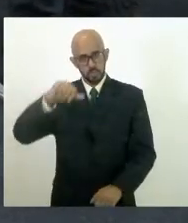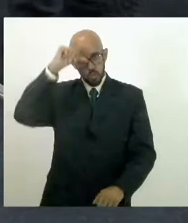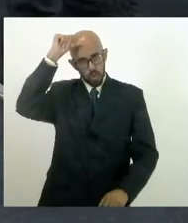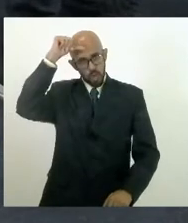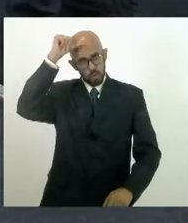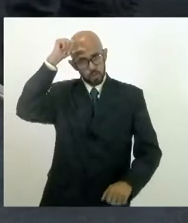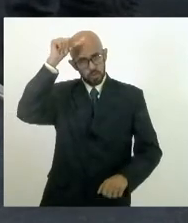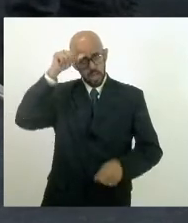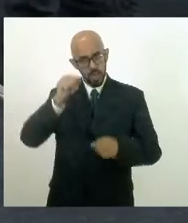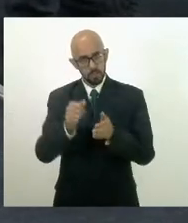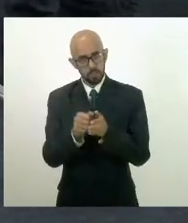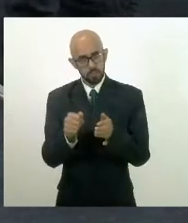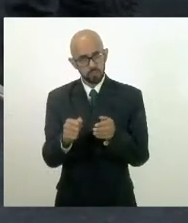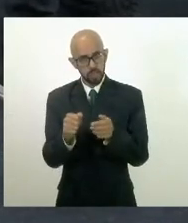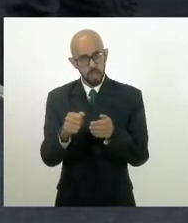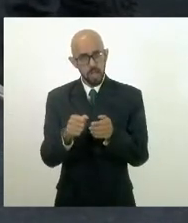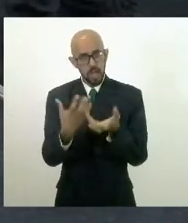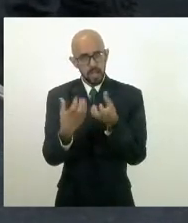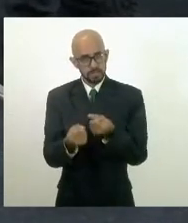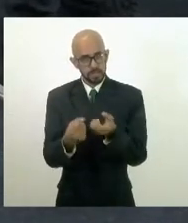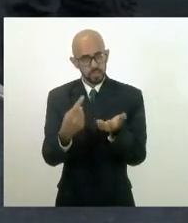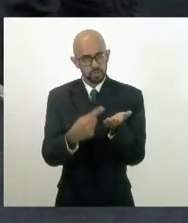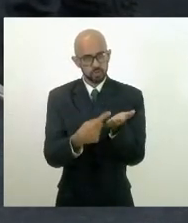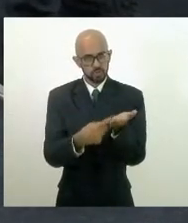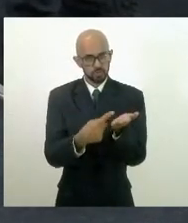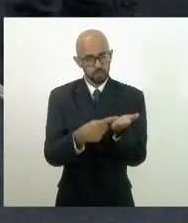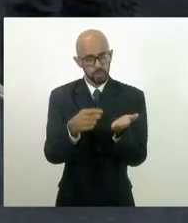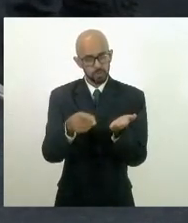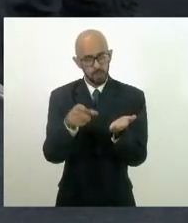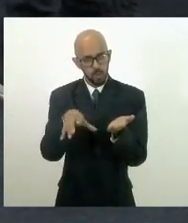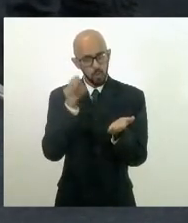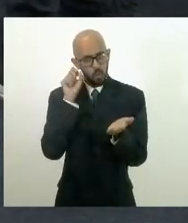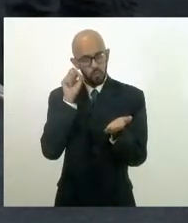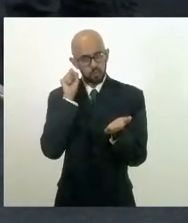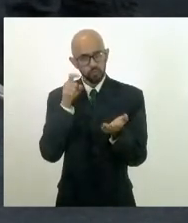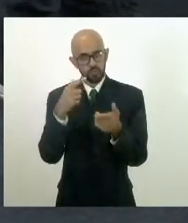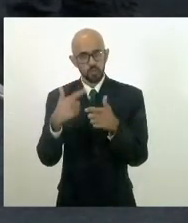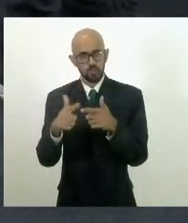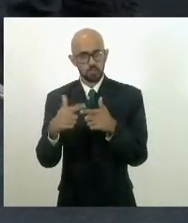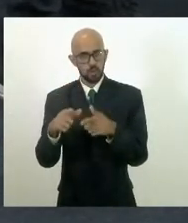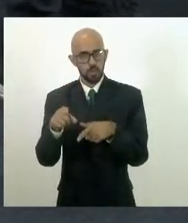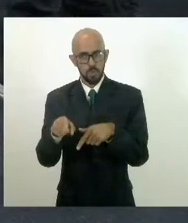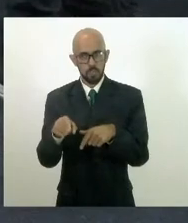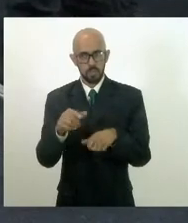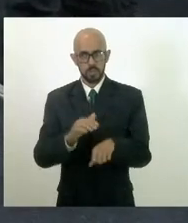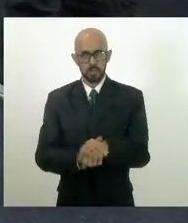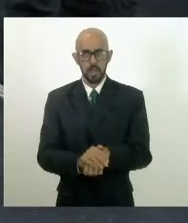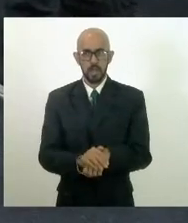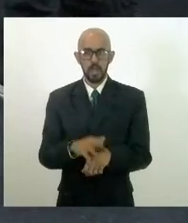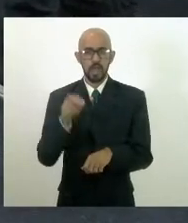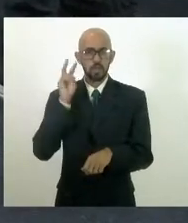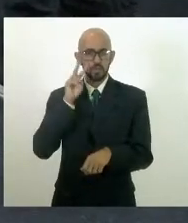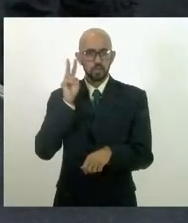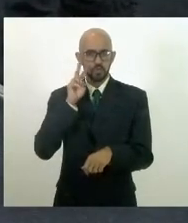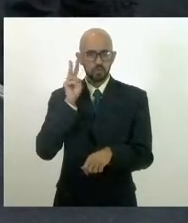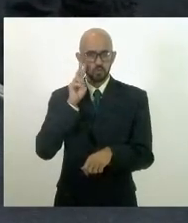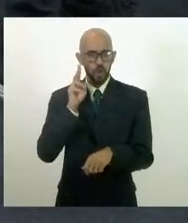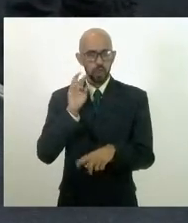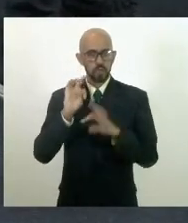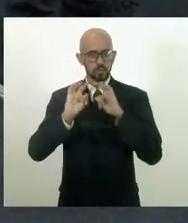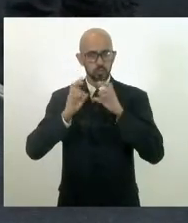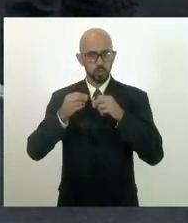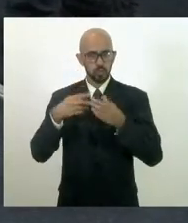a agenda para, pelo menos, escutar, presidente, a história e a versão